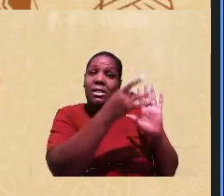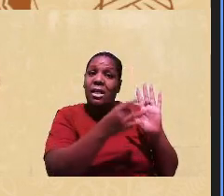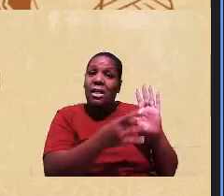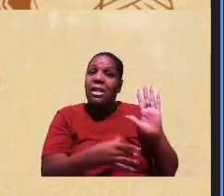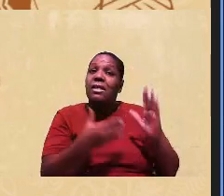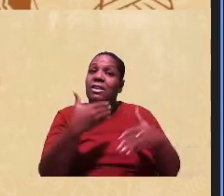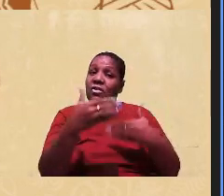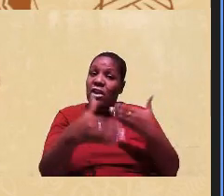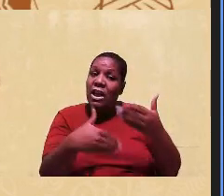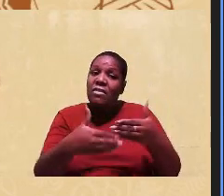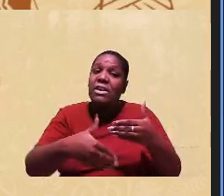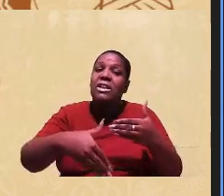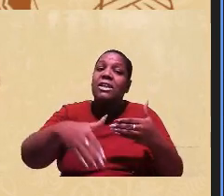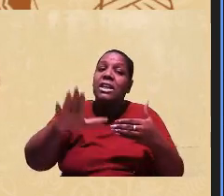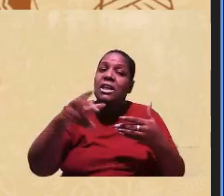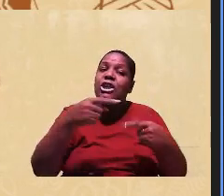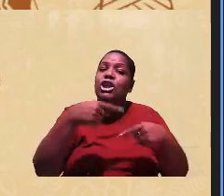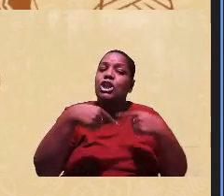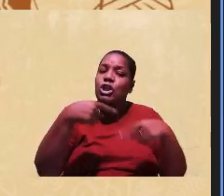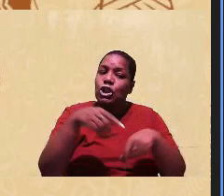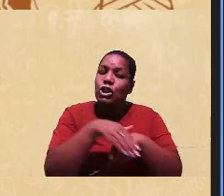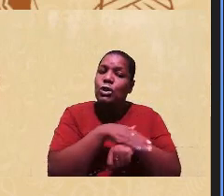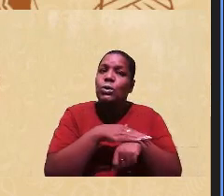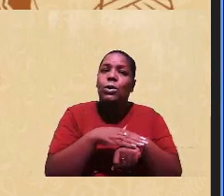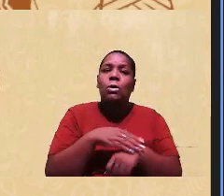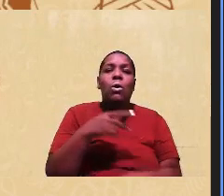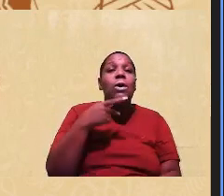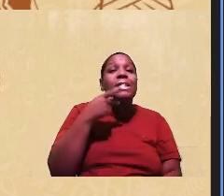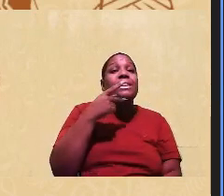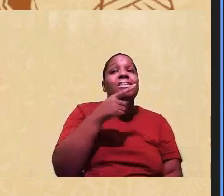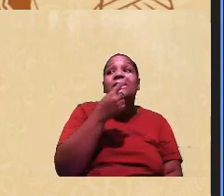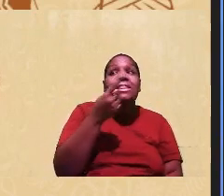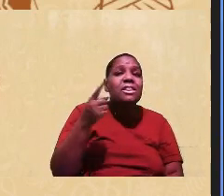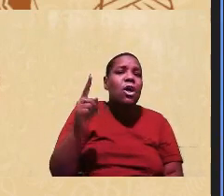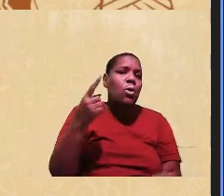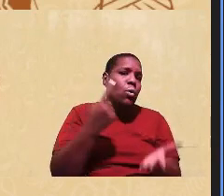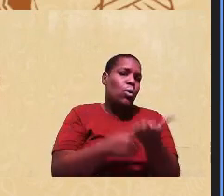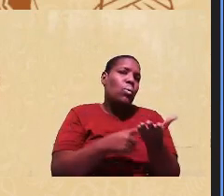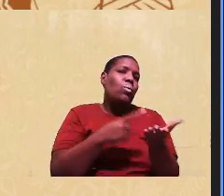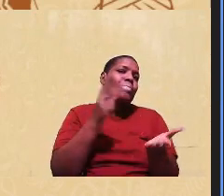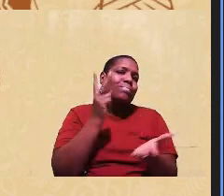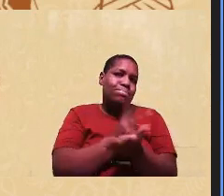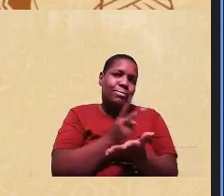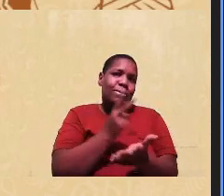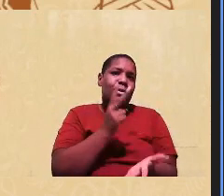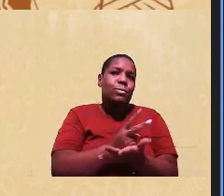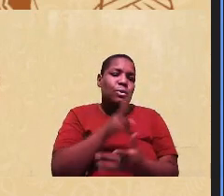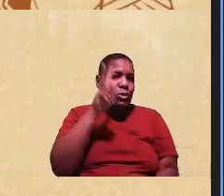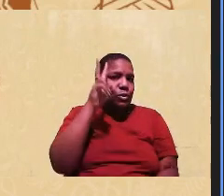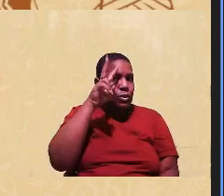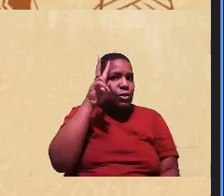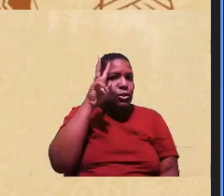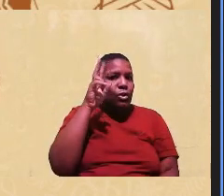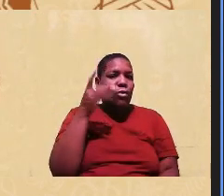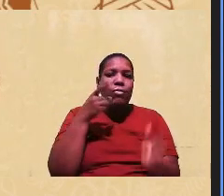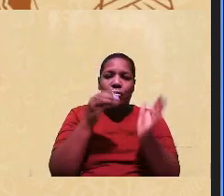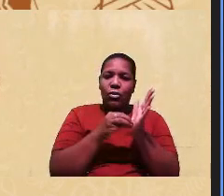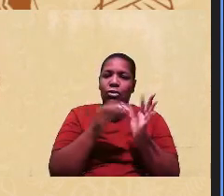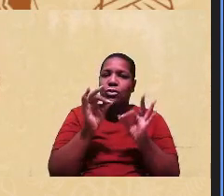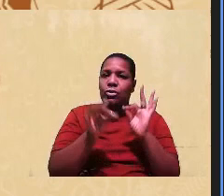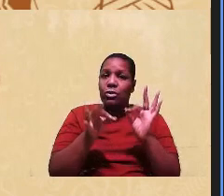diálogo. Que é do não compromisso mesmo com a história de injustiça. mas eu poderia falar das